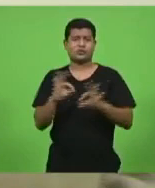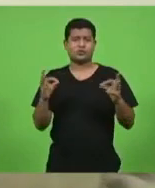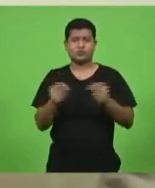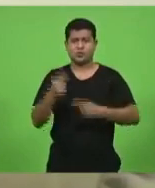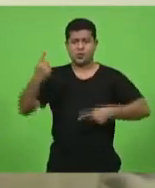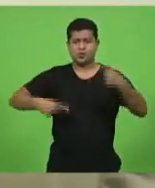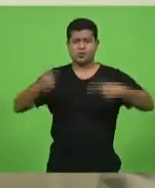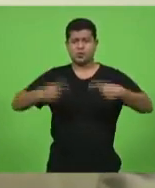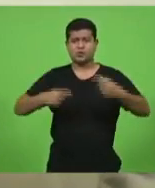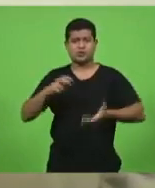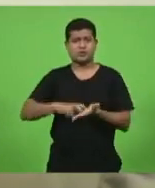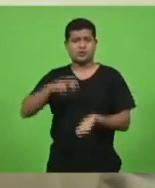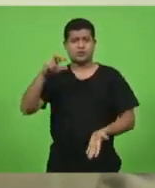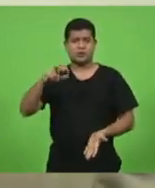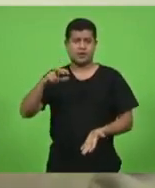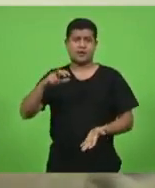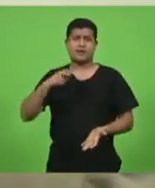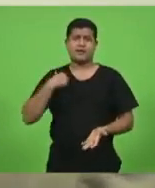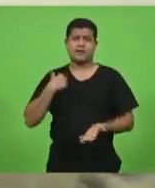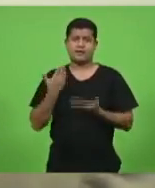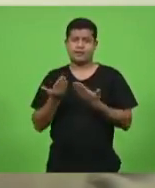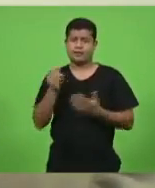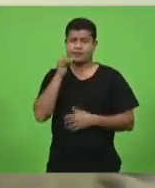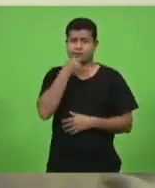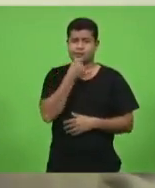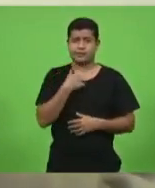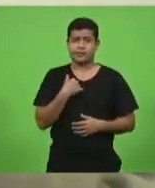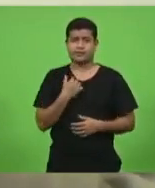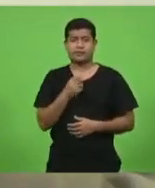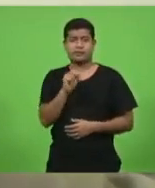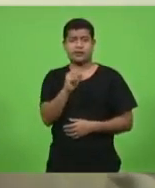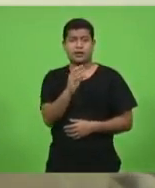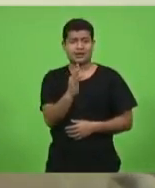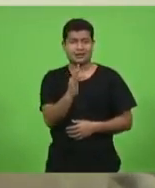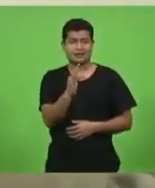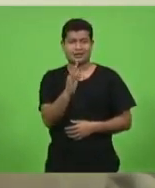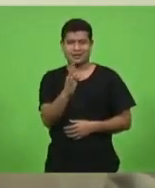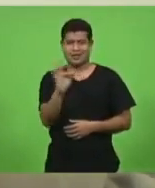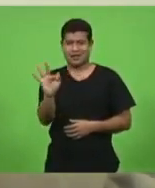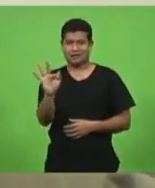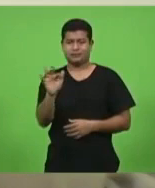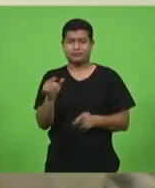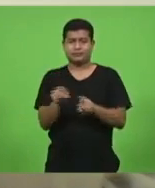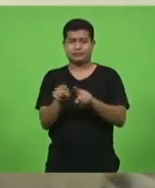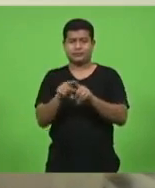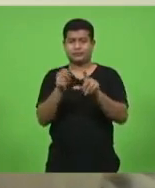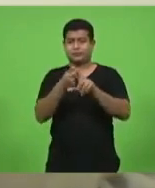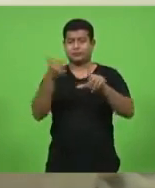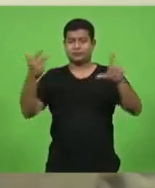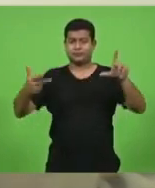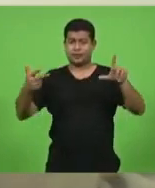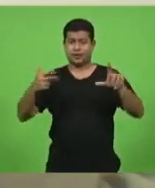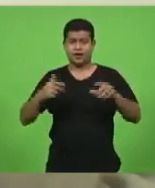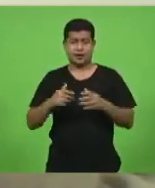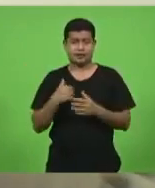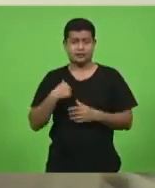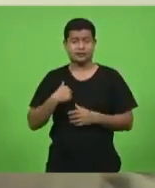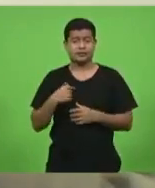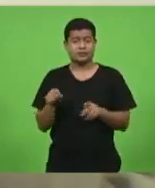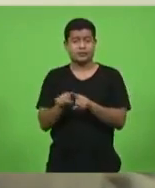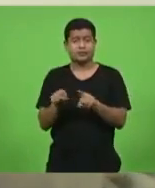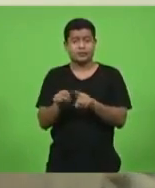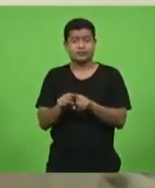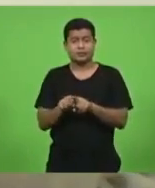de manhã por mais que se lamente o STF a imprensa como foi mencionado os ministros